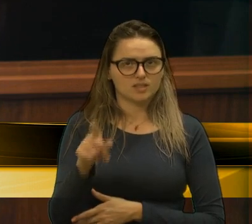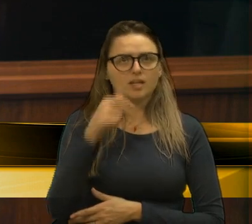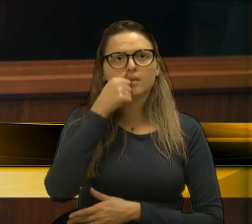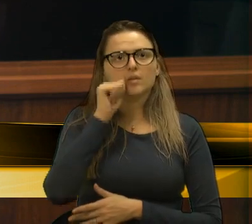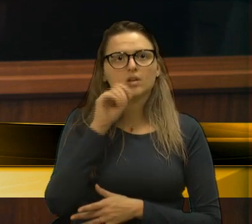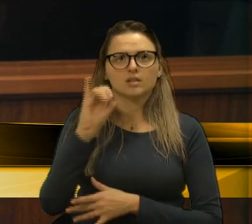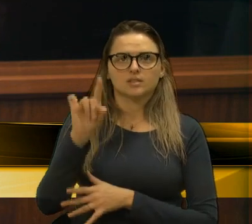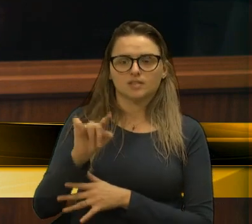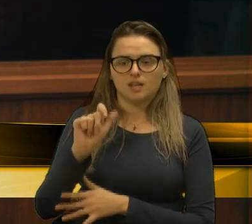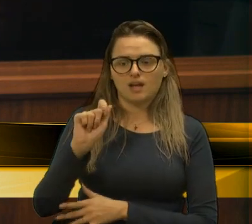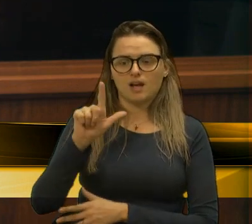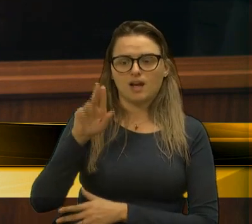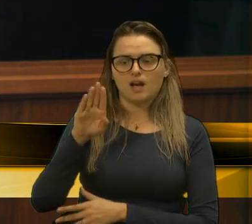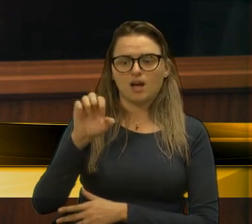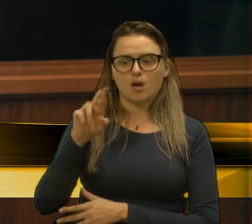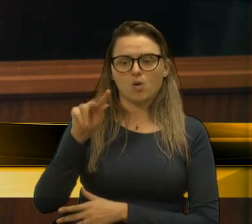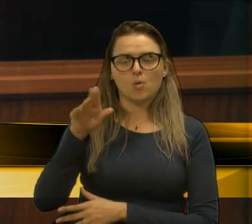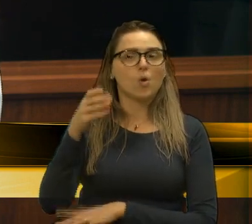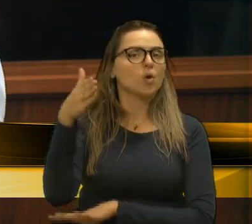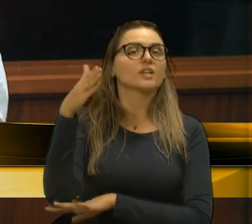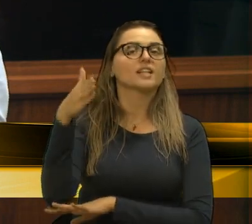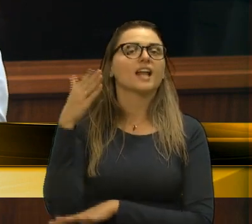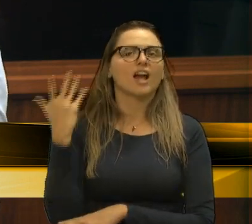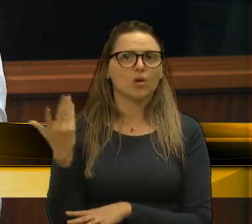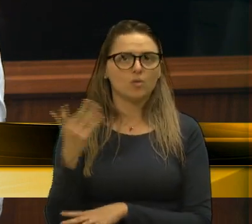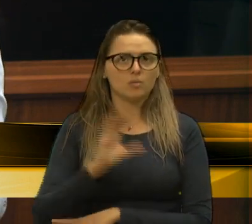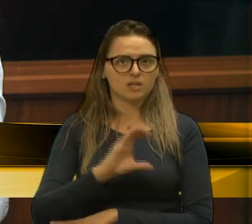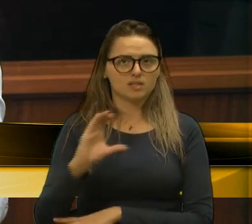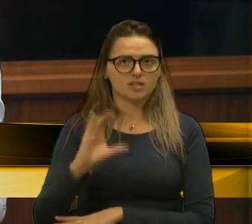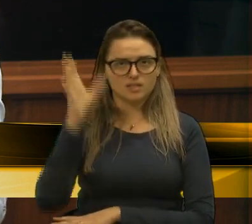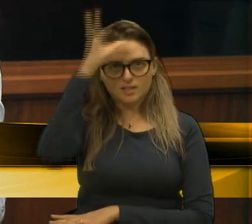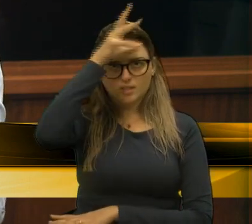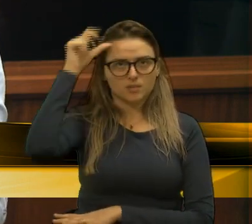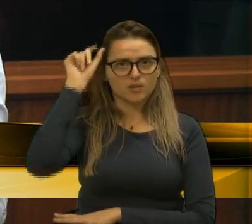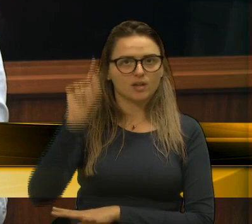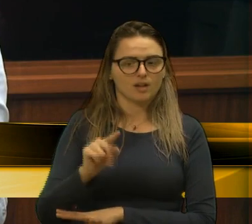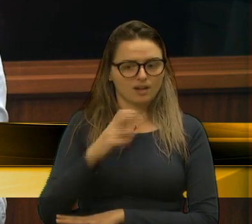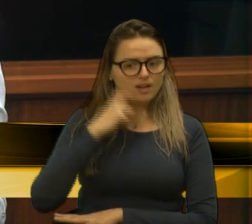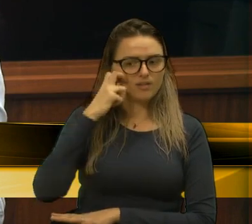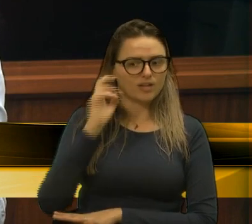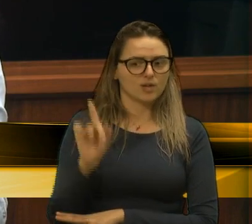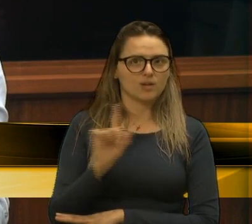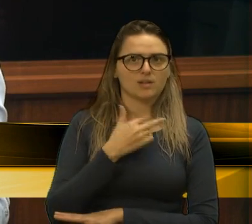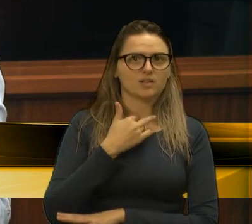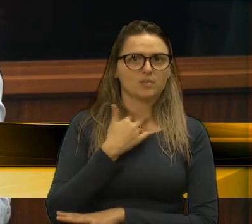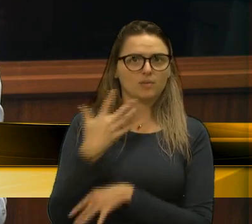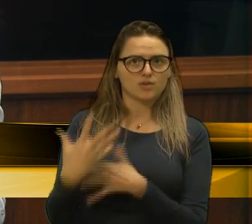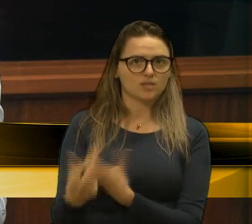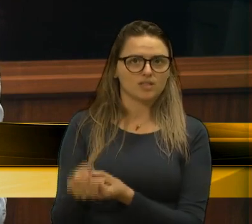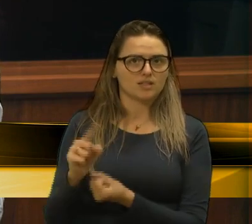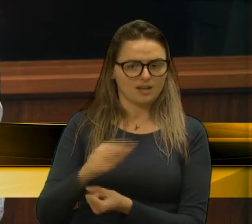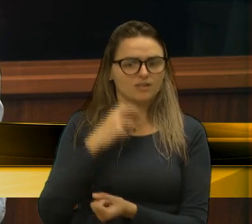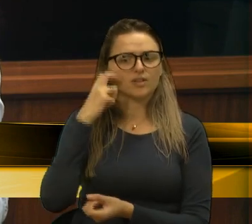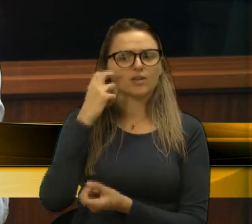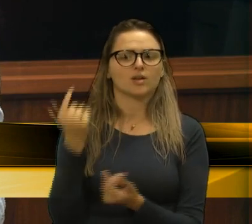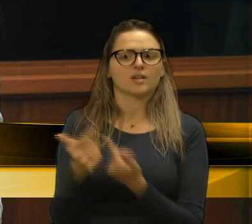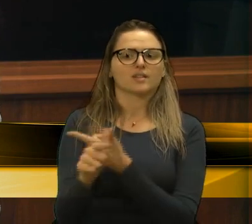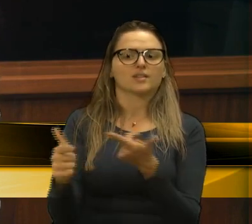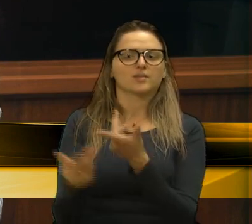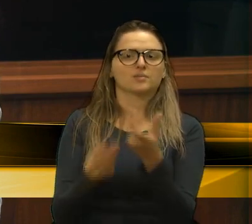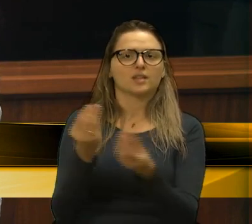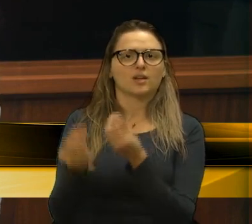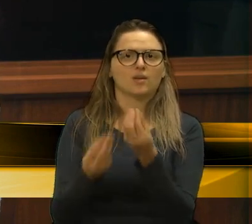albergue agora para CC da Prefeitura. Isso é uma vergonha, é um escândalo, né? É um escândalo. Não dá para a gente deixar dessa